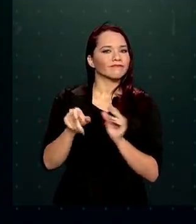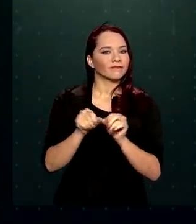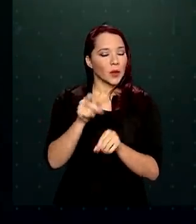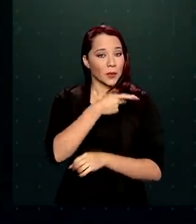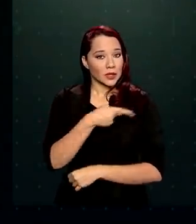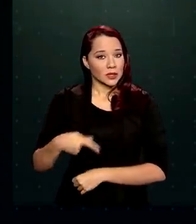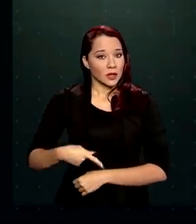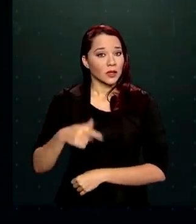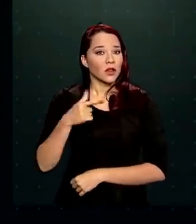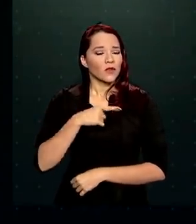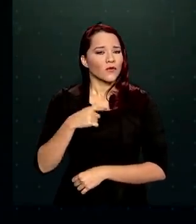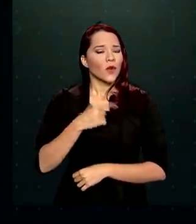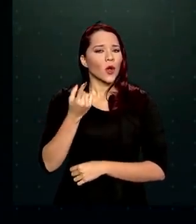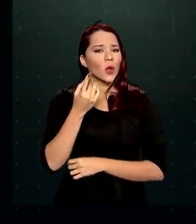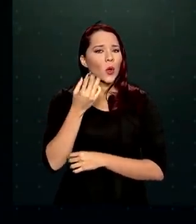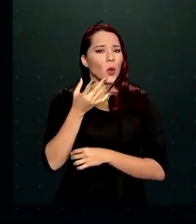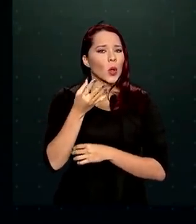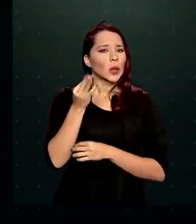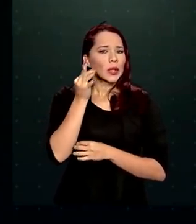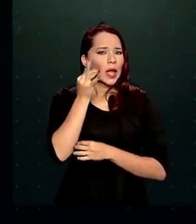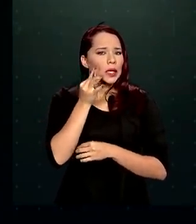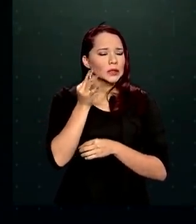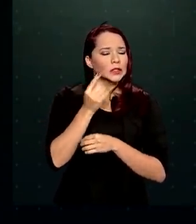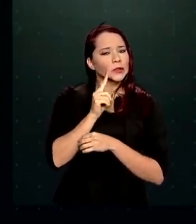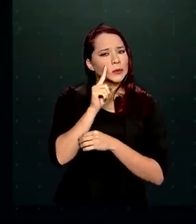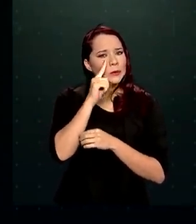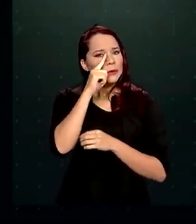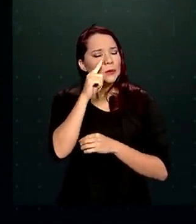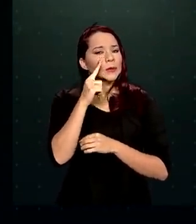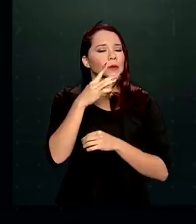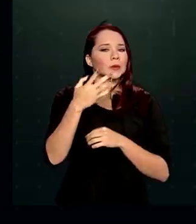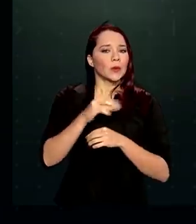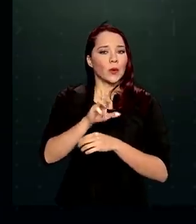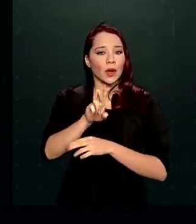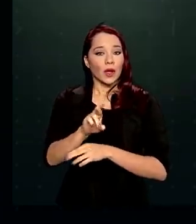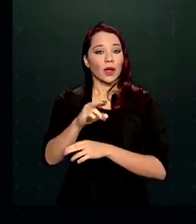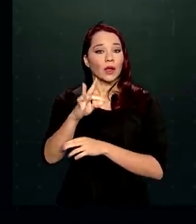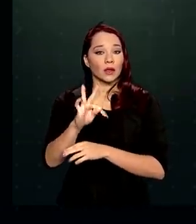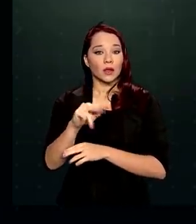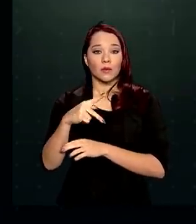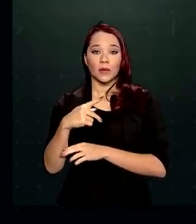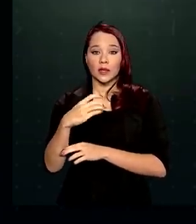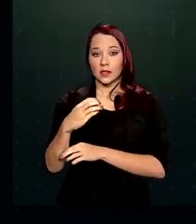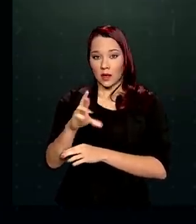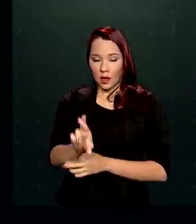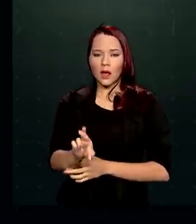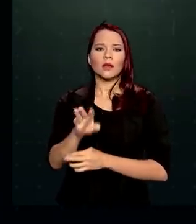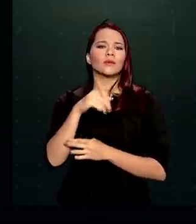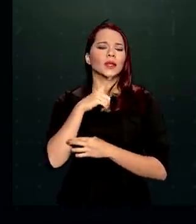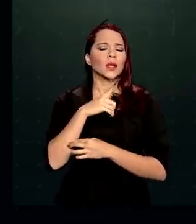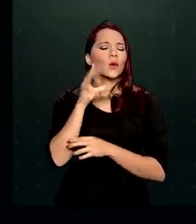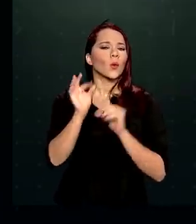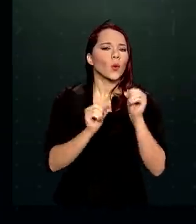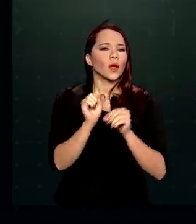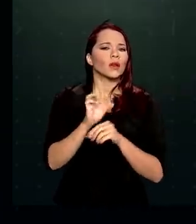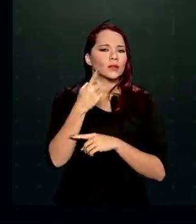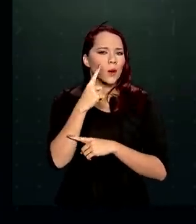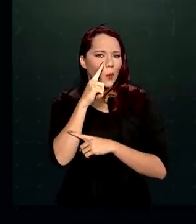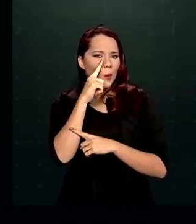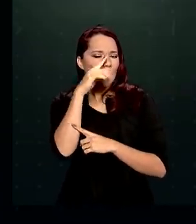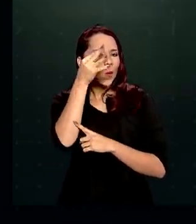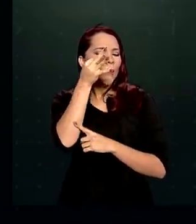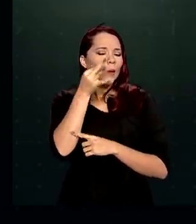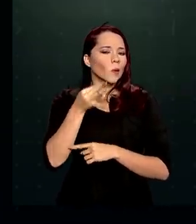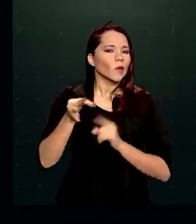foi o teste molecular para detecção do coronavírus, o RT-PCR, que colhe uma amostra da mucosa